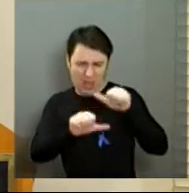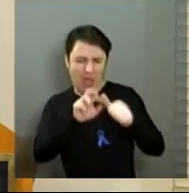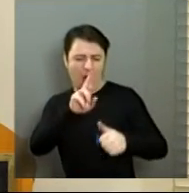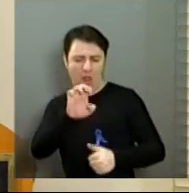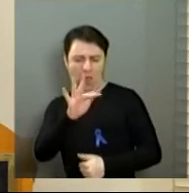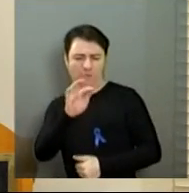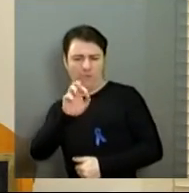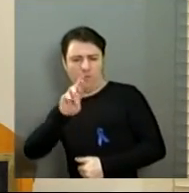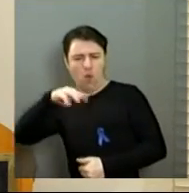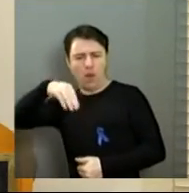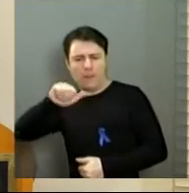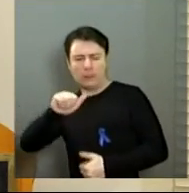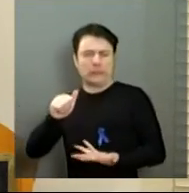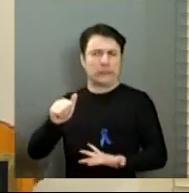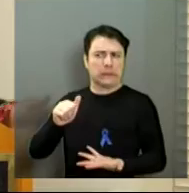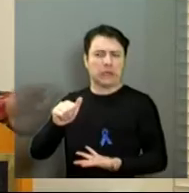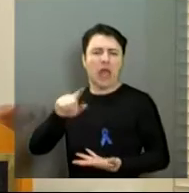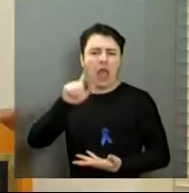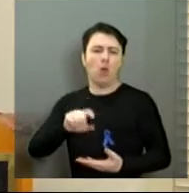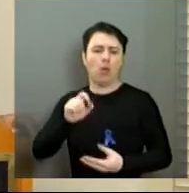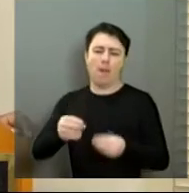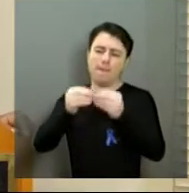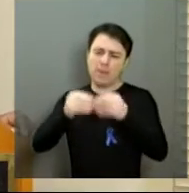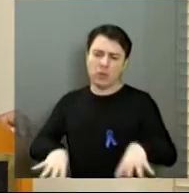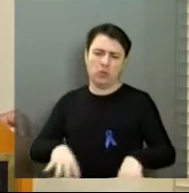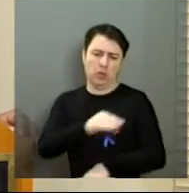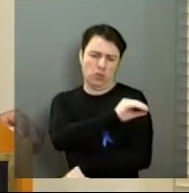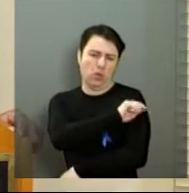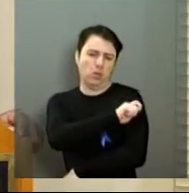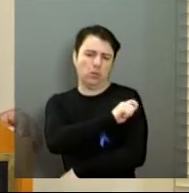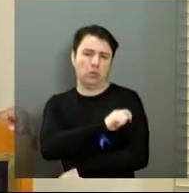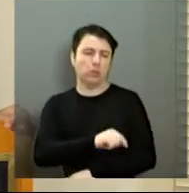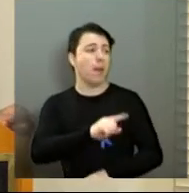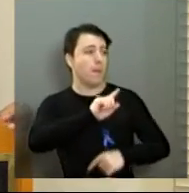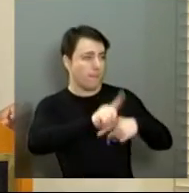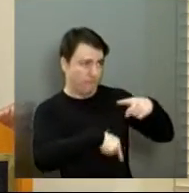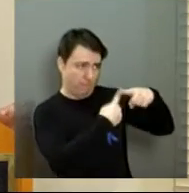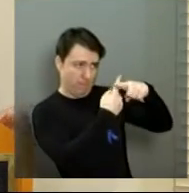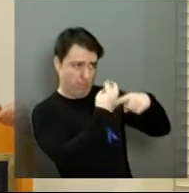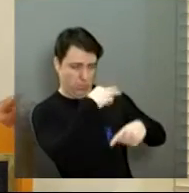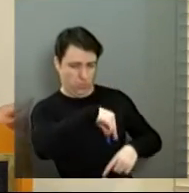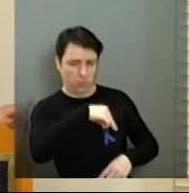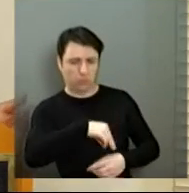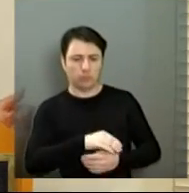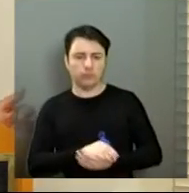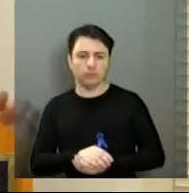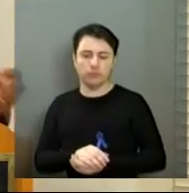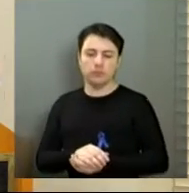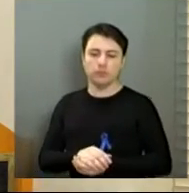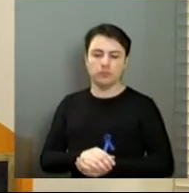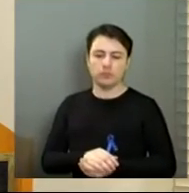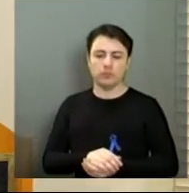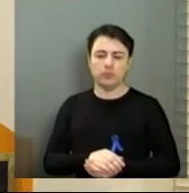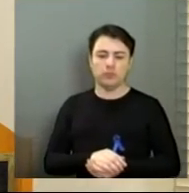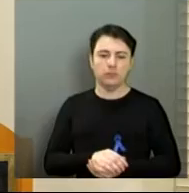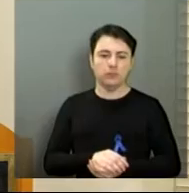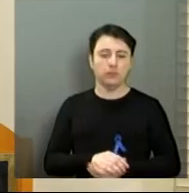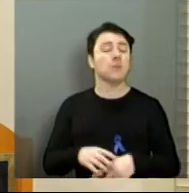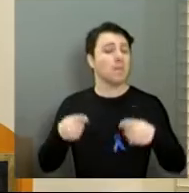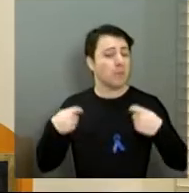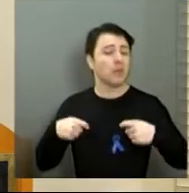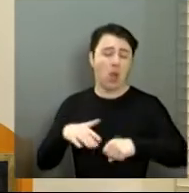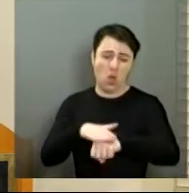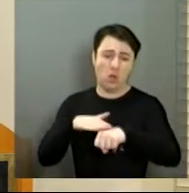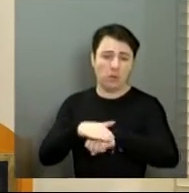mas irá, com certeza, onerar aí os estudantes. Mais um minuto, senhor presidente. O senhorita tem direito? Nós temos que discutir essas